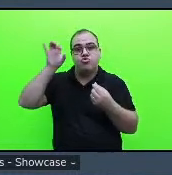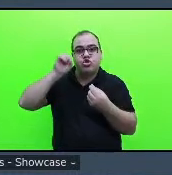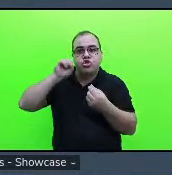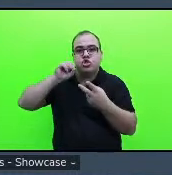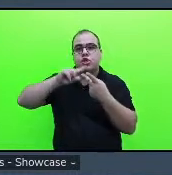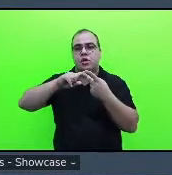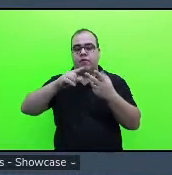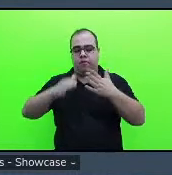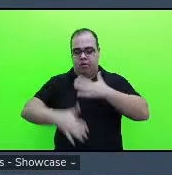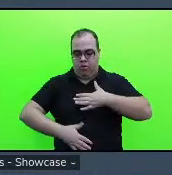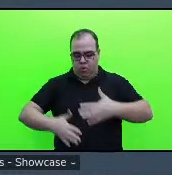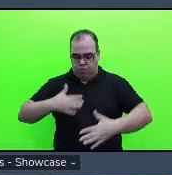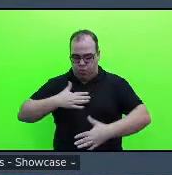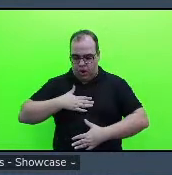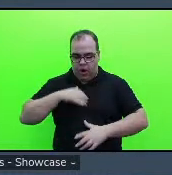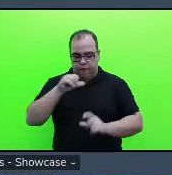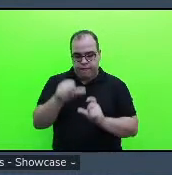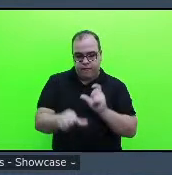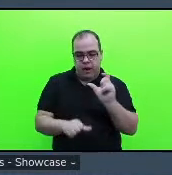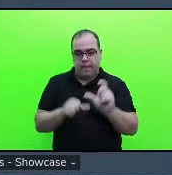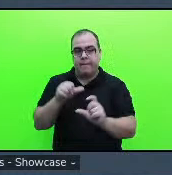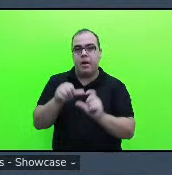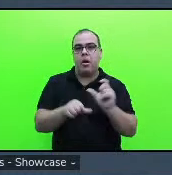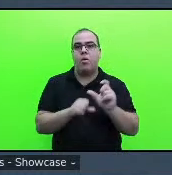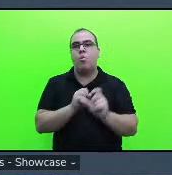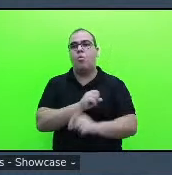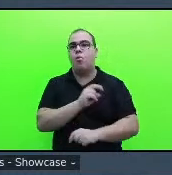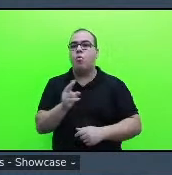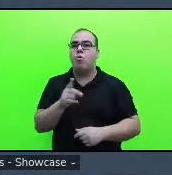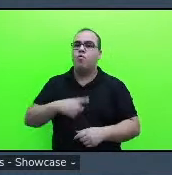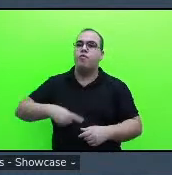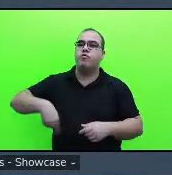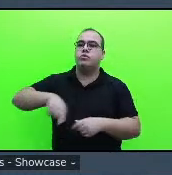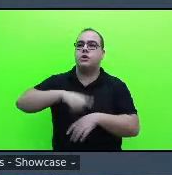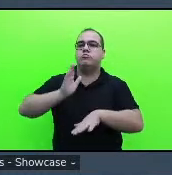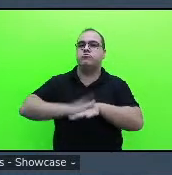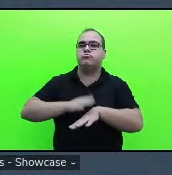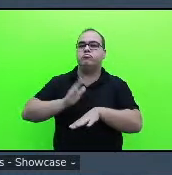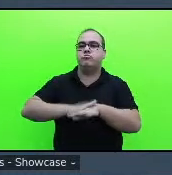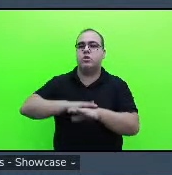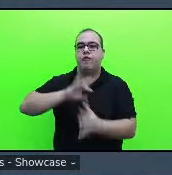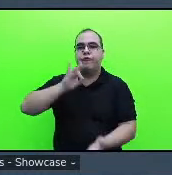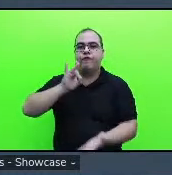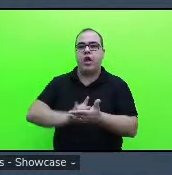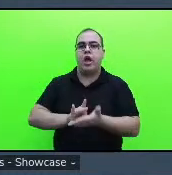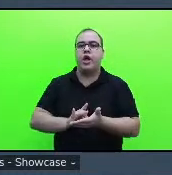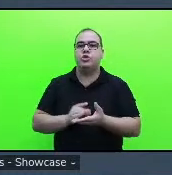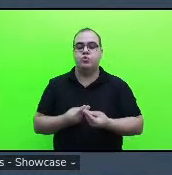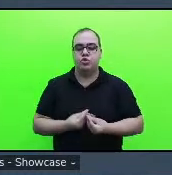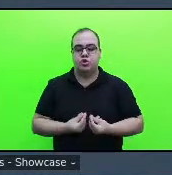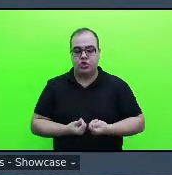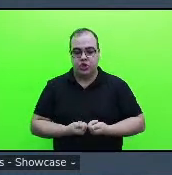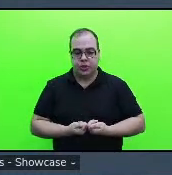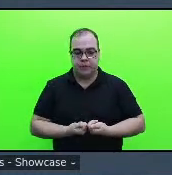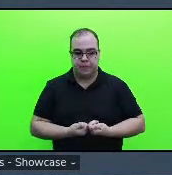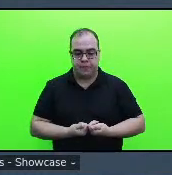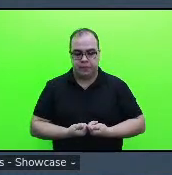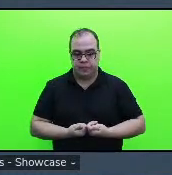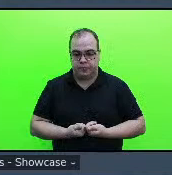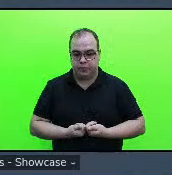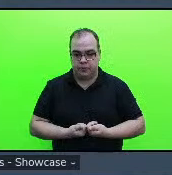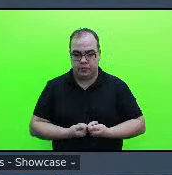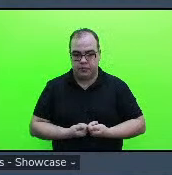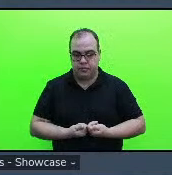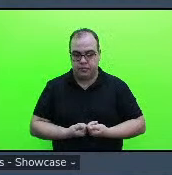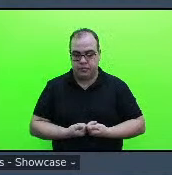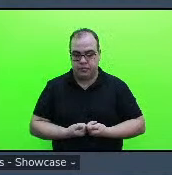com as crianças ou vocês vão pelo pelo fato de de levar